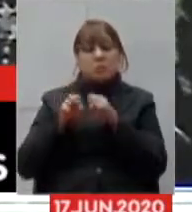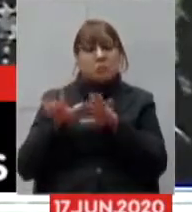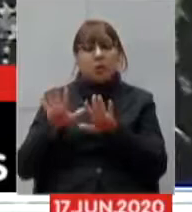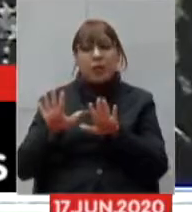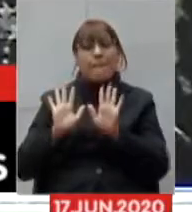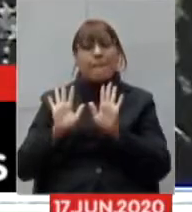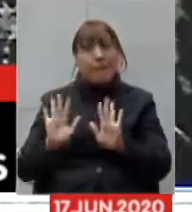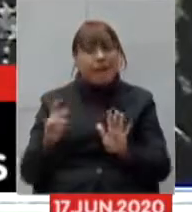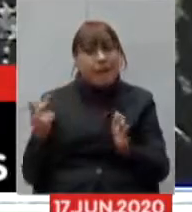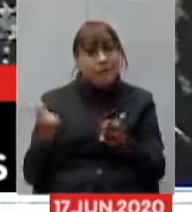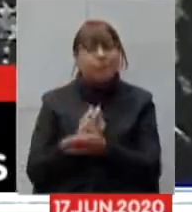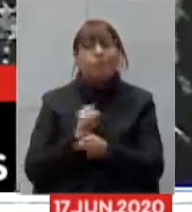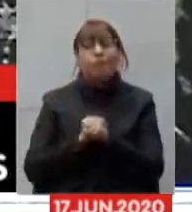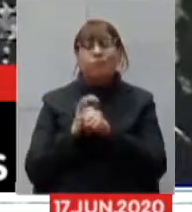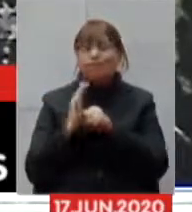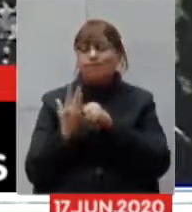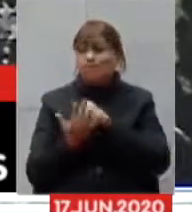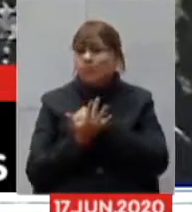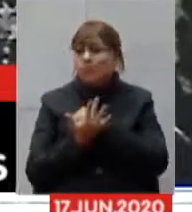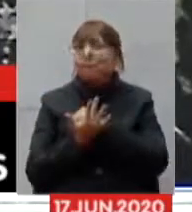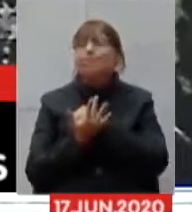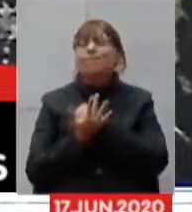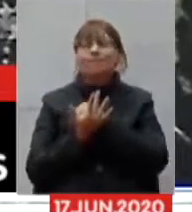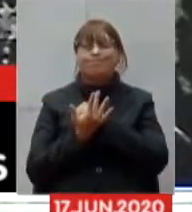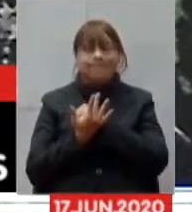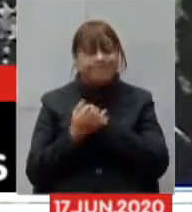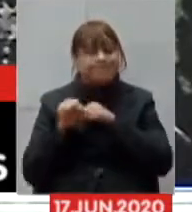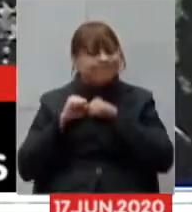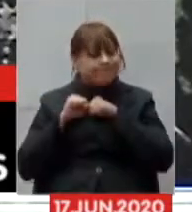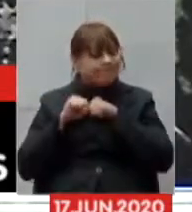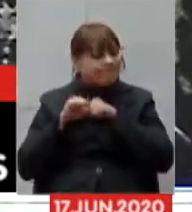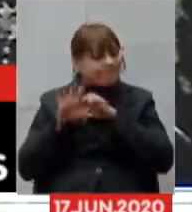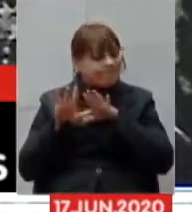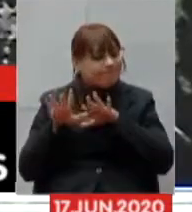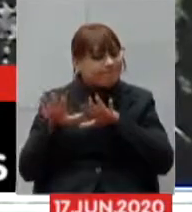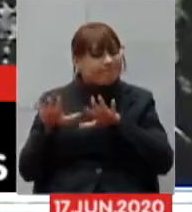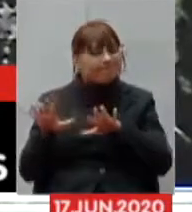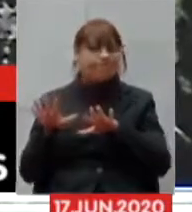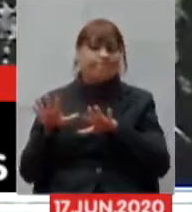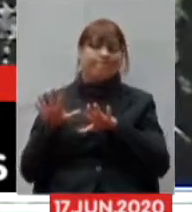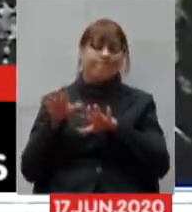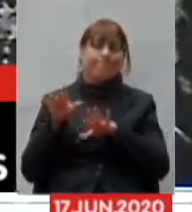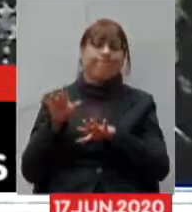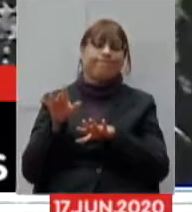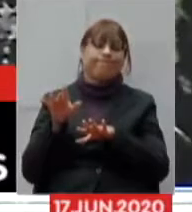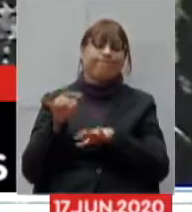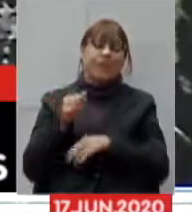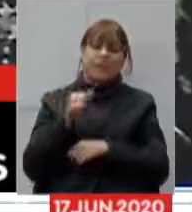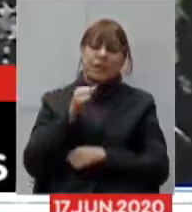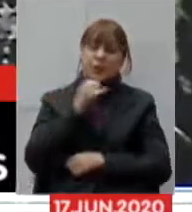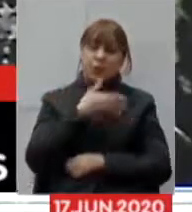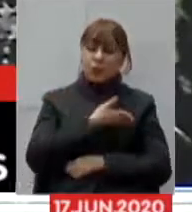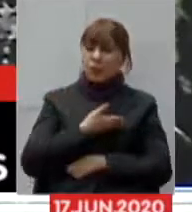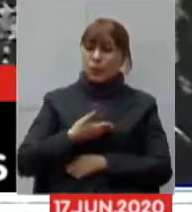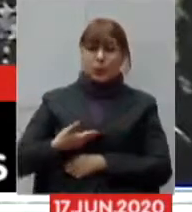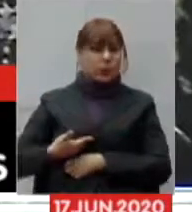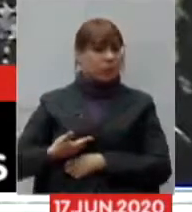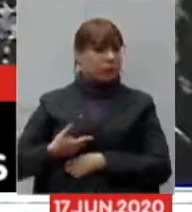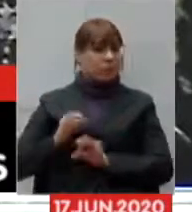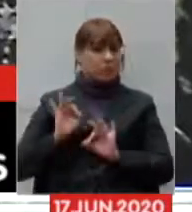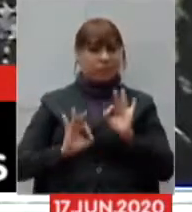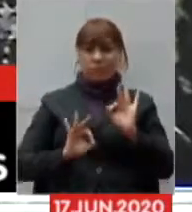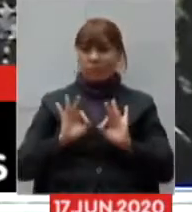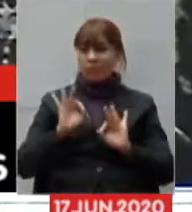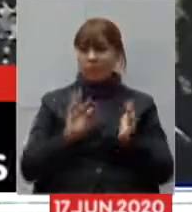vendo é que o vírus está chegando e infelizmente o governo não se preparou para isso